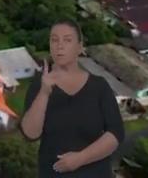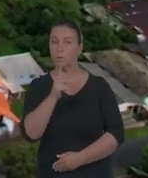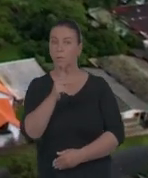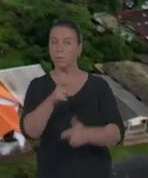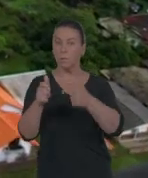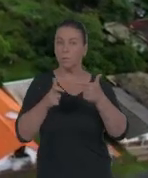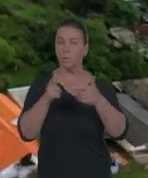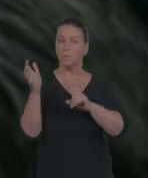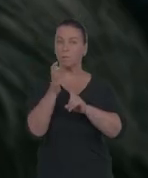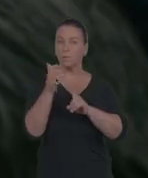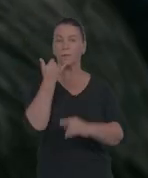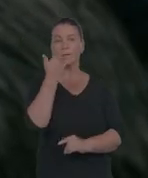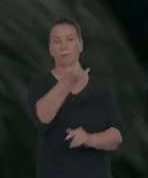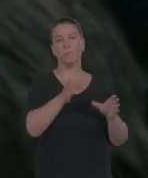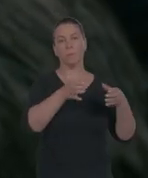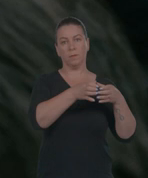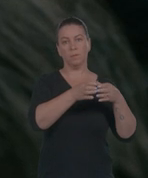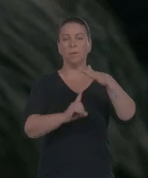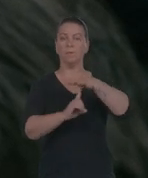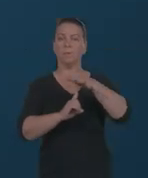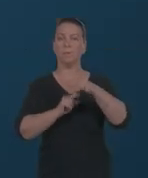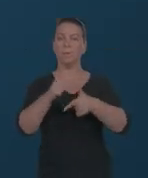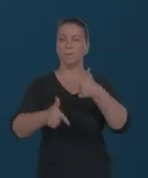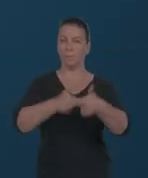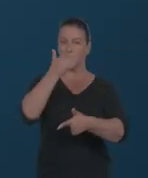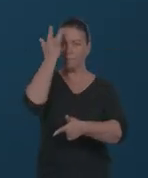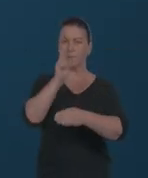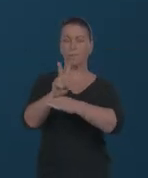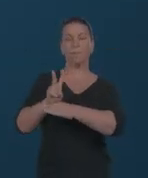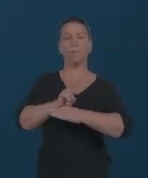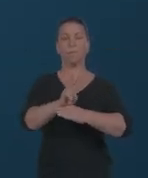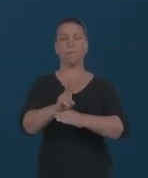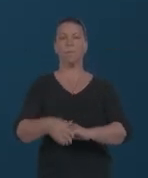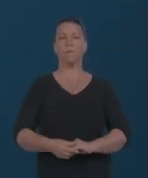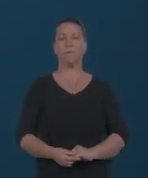Se a sua região foi afetada, ligue para uma das nossas equipes. Paraná, terra de gente que trabalha e cuida. Obrigado.